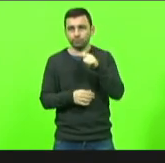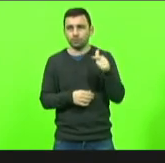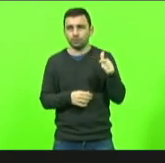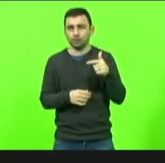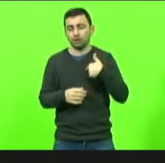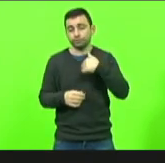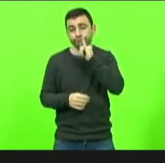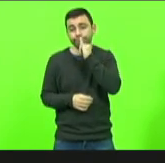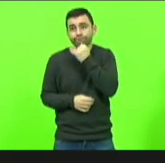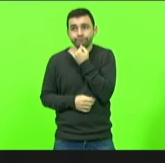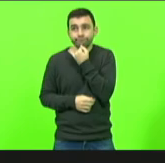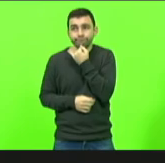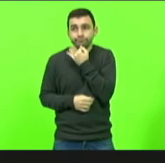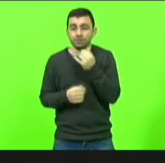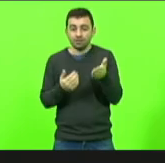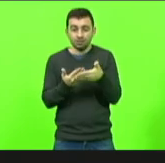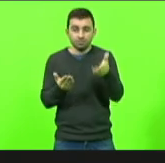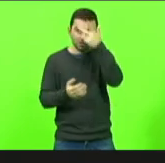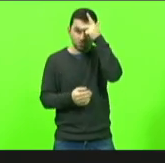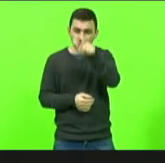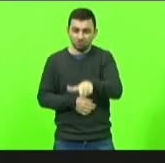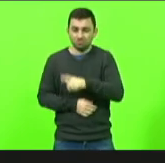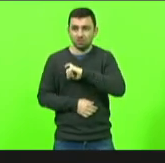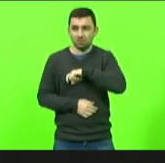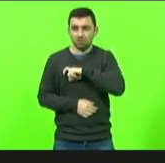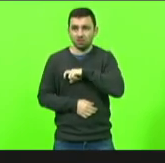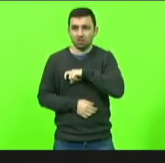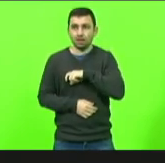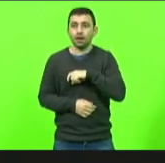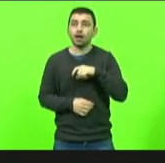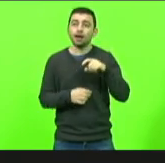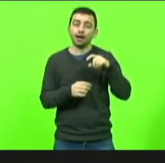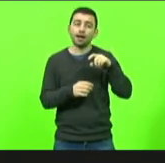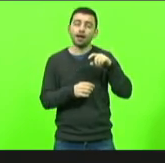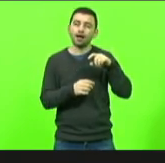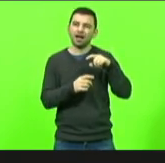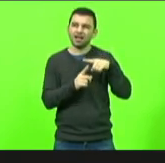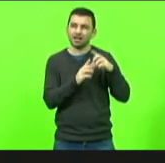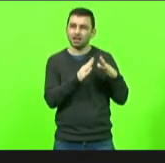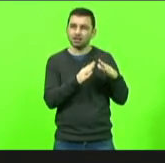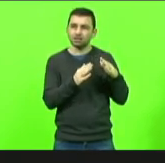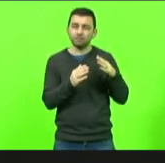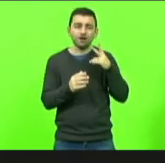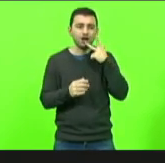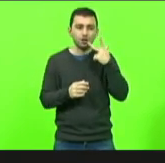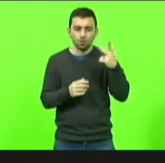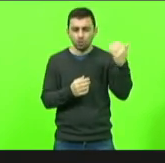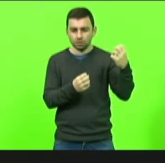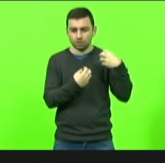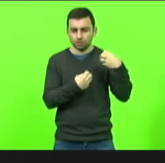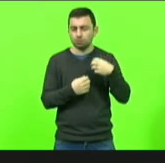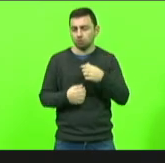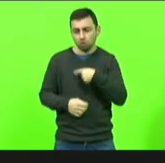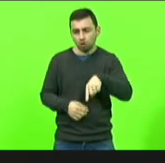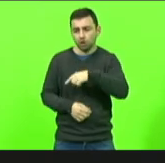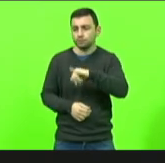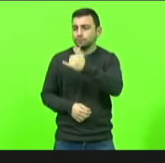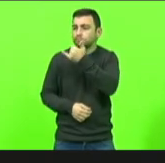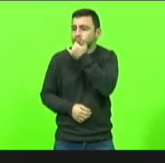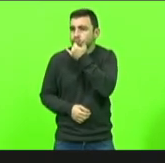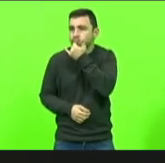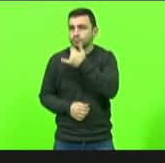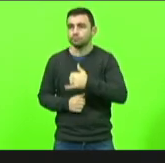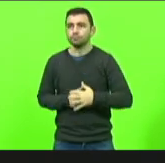mas esses delinquentes a igreja me ensinou a perdoar nós os perdoamos muito obrigado presidente